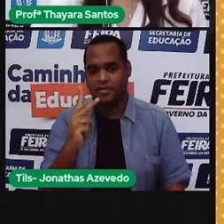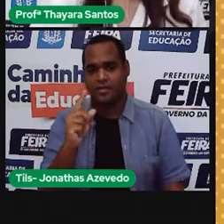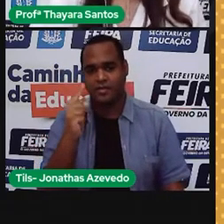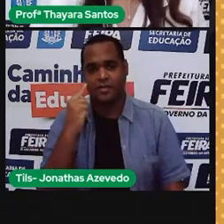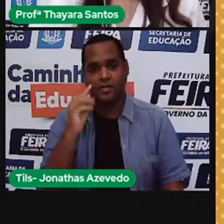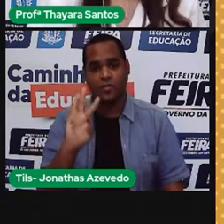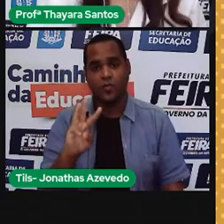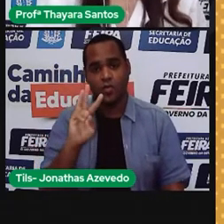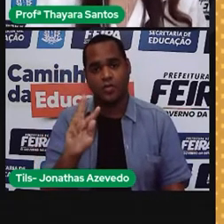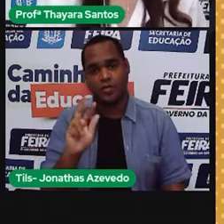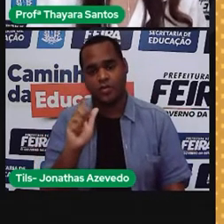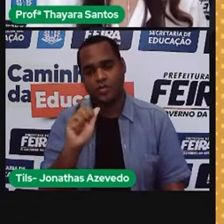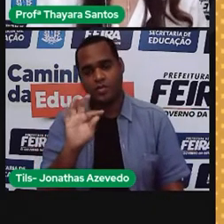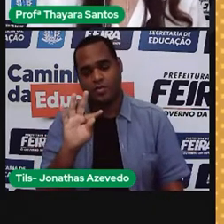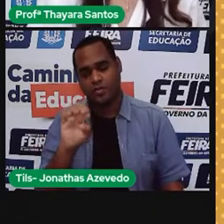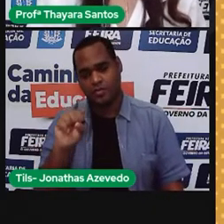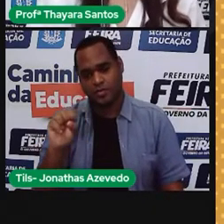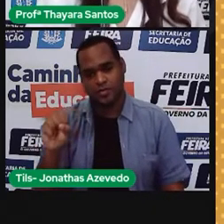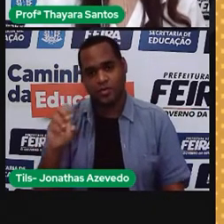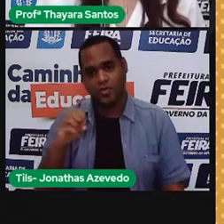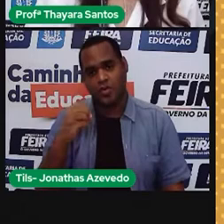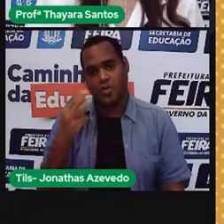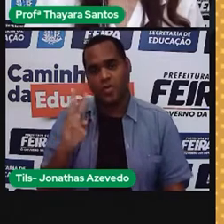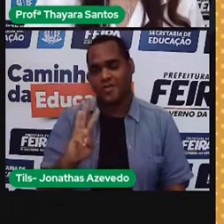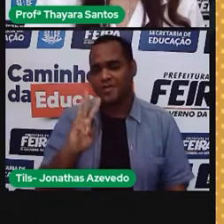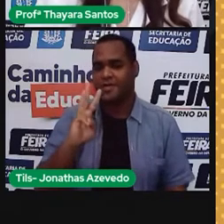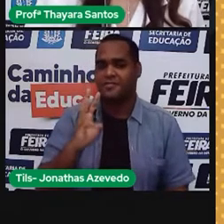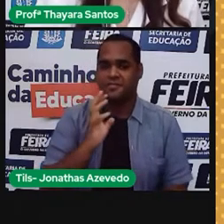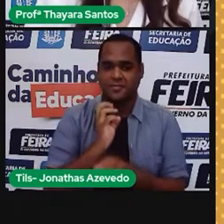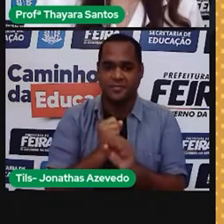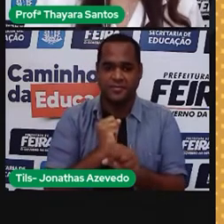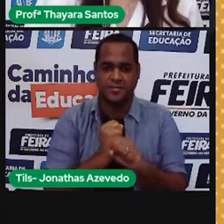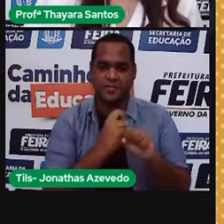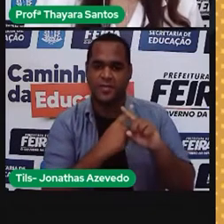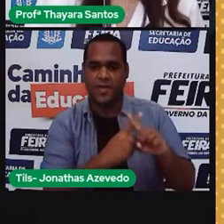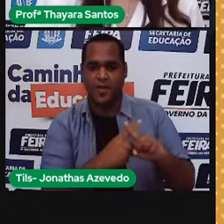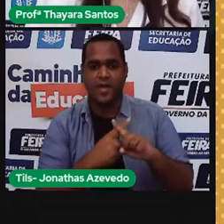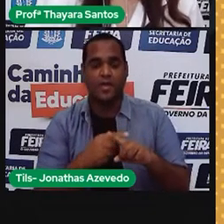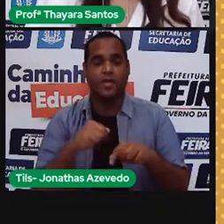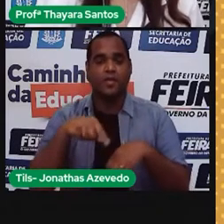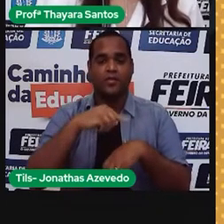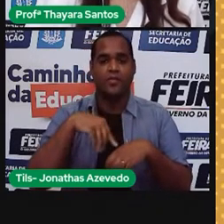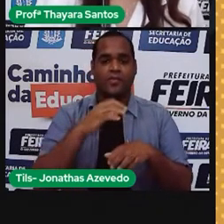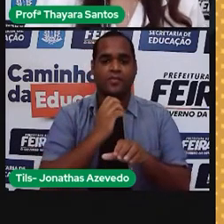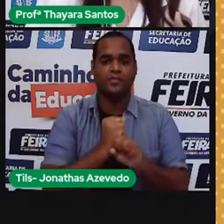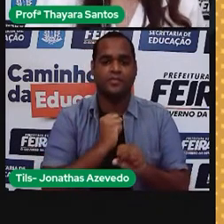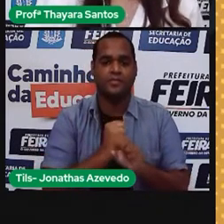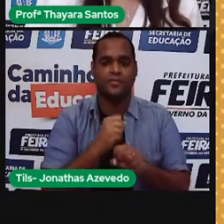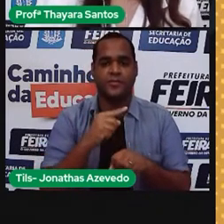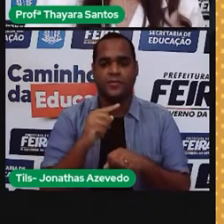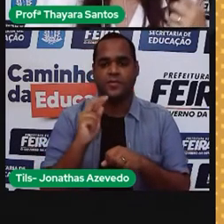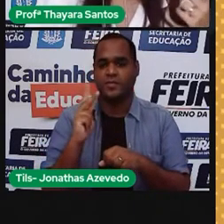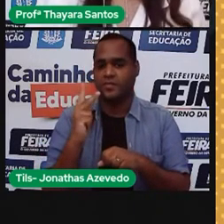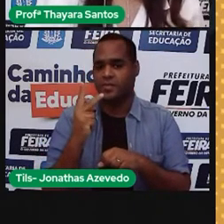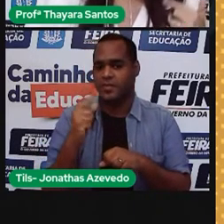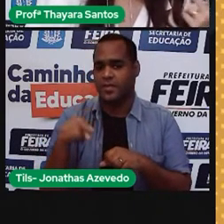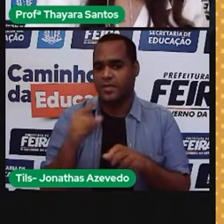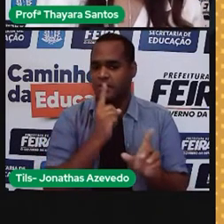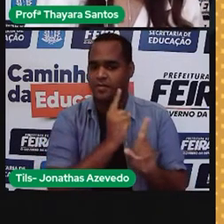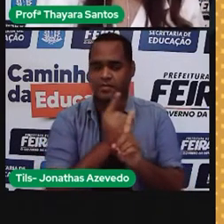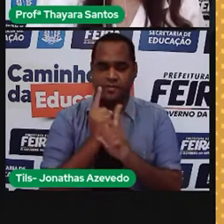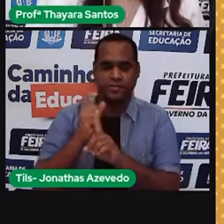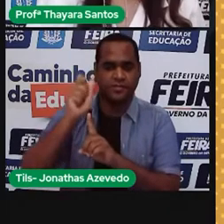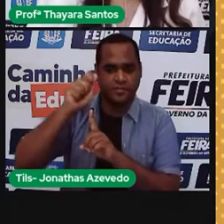ou watts, e multiplicar pelo número de horas que aquele equipamento está ligado. E para achar o consumo